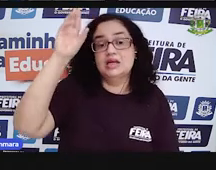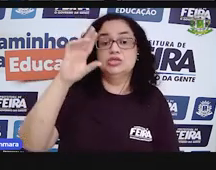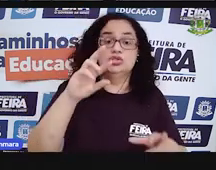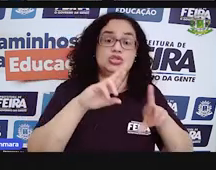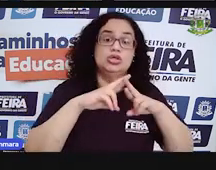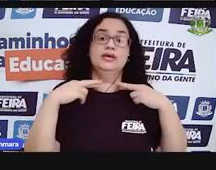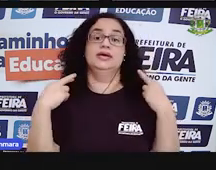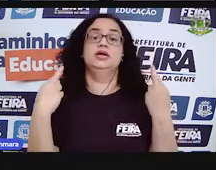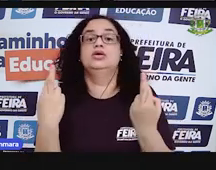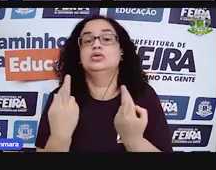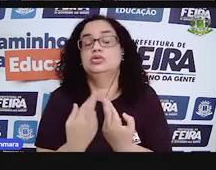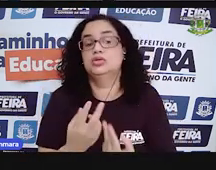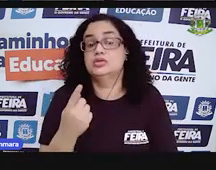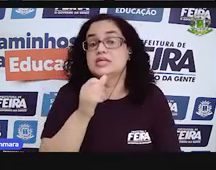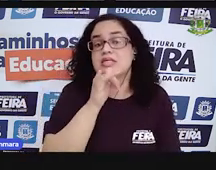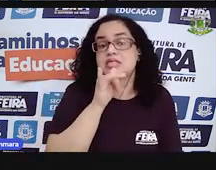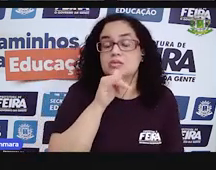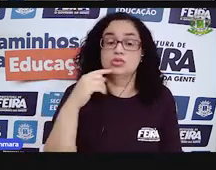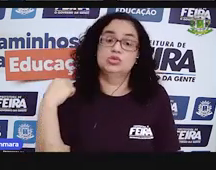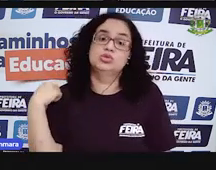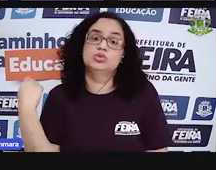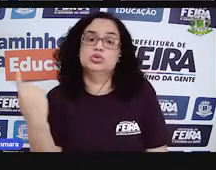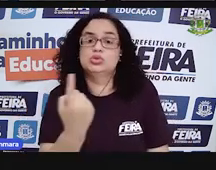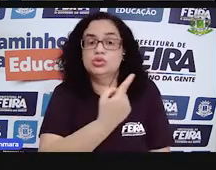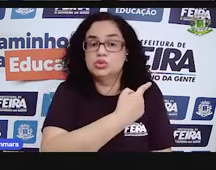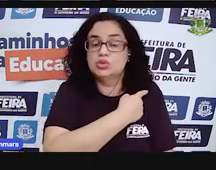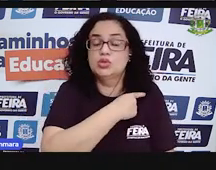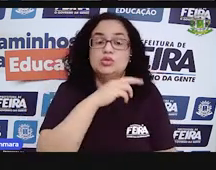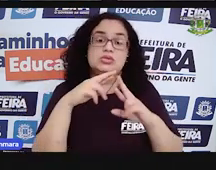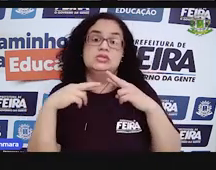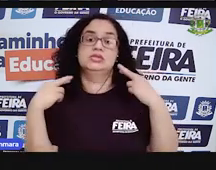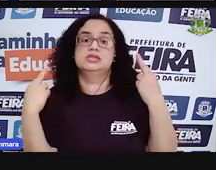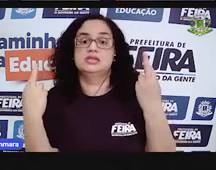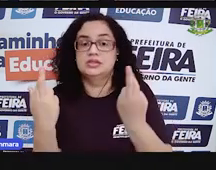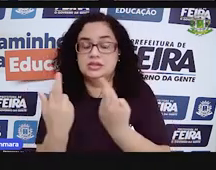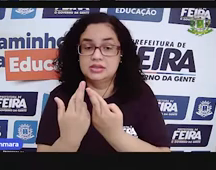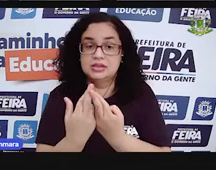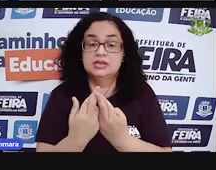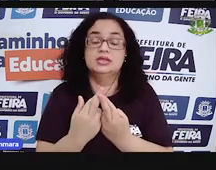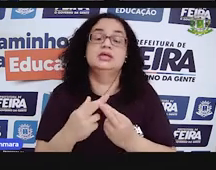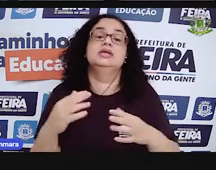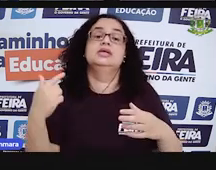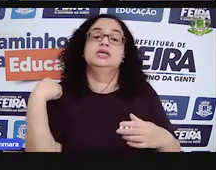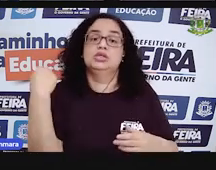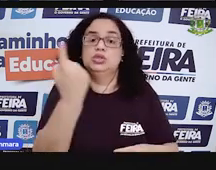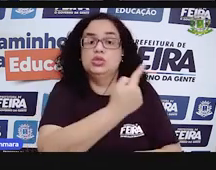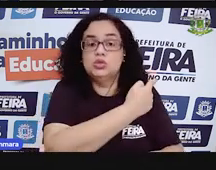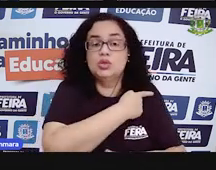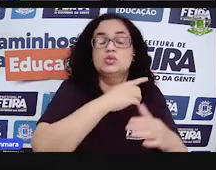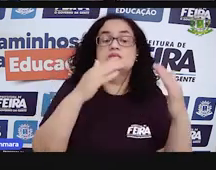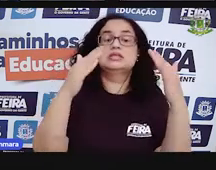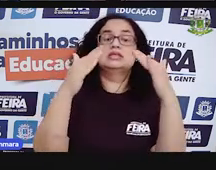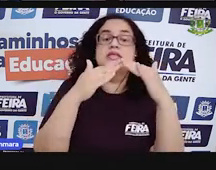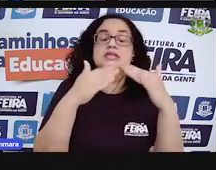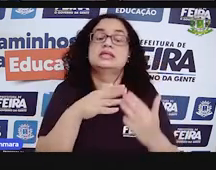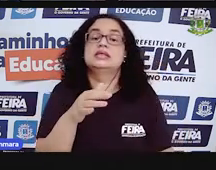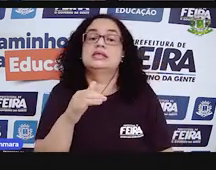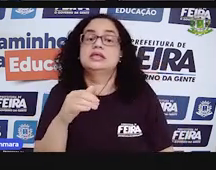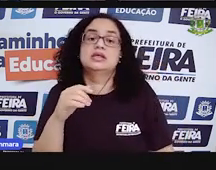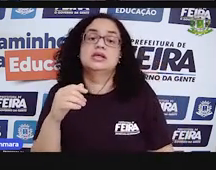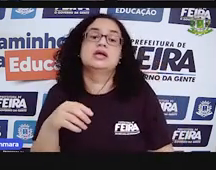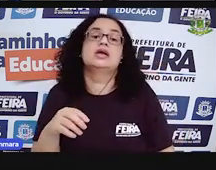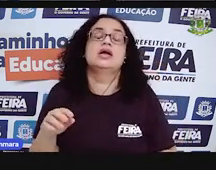tá? Então, por exemplo, se nós reunirmos em nossas casas os nossos